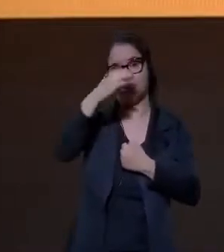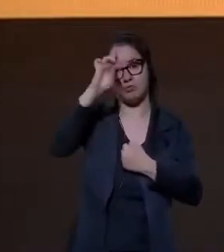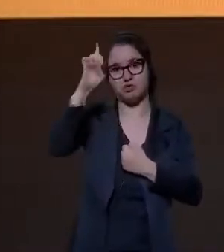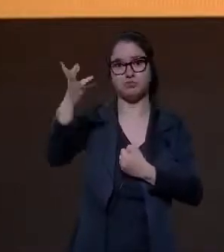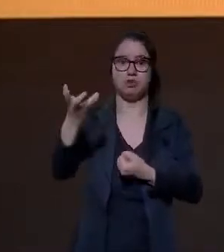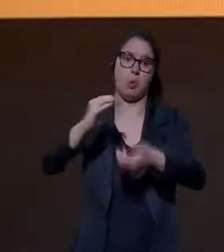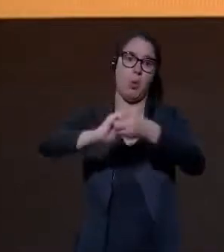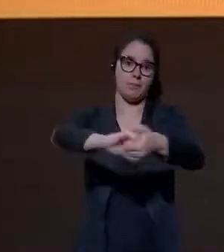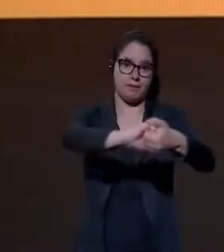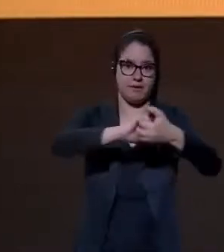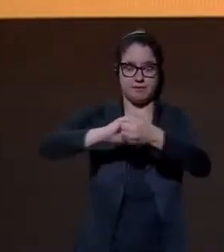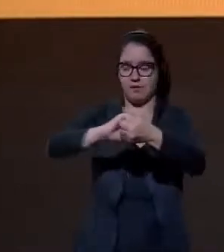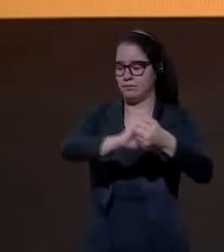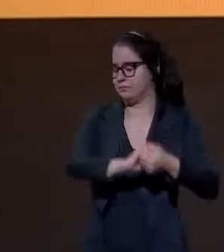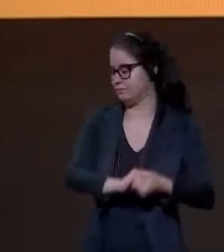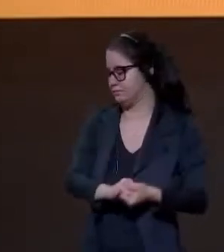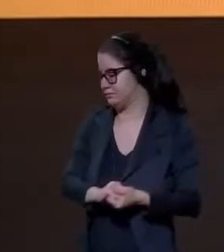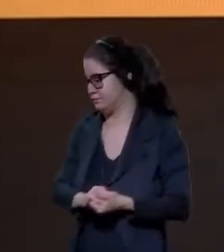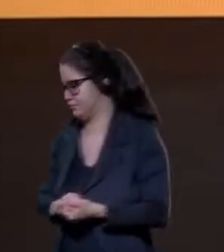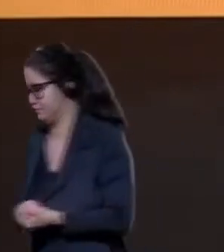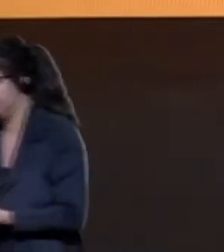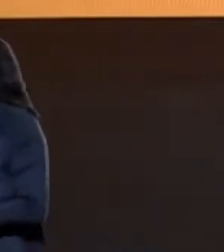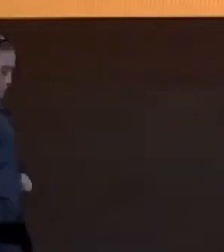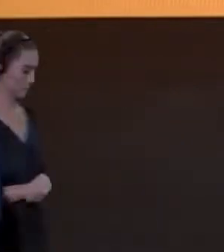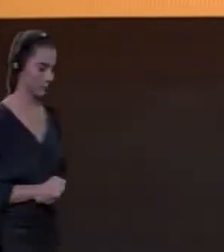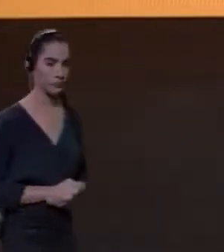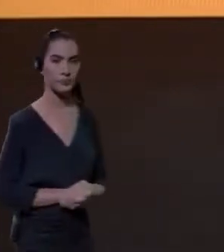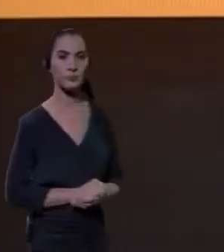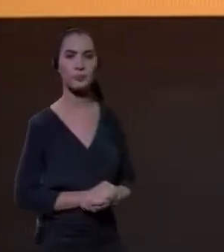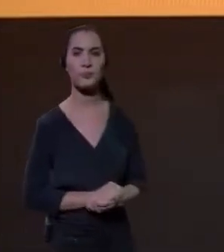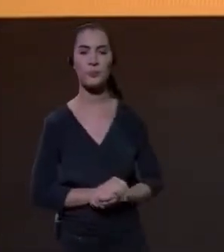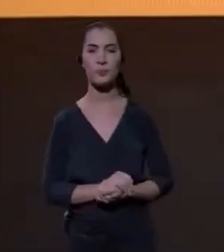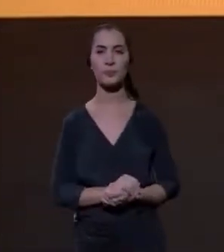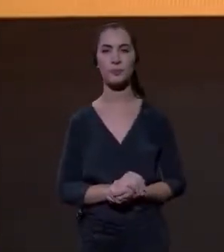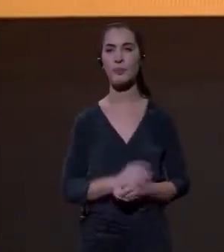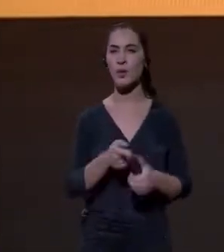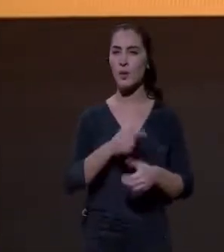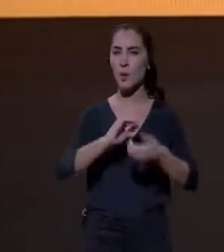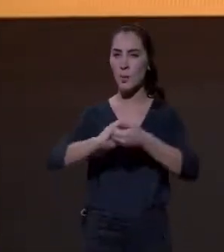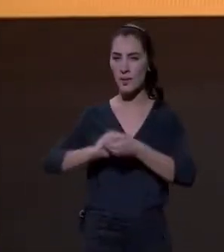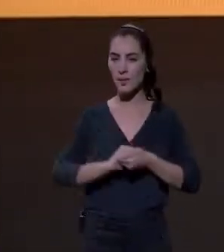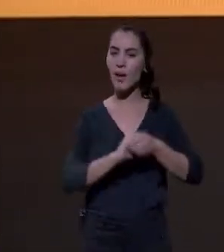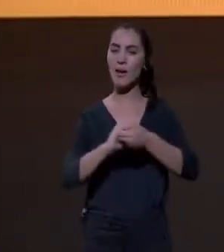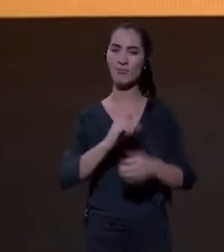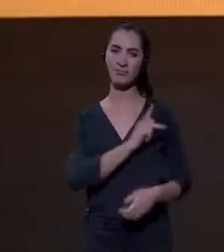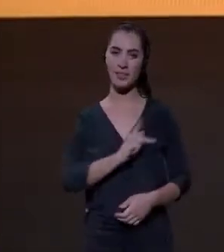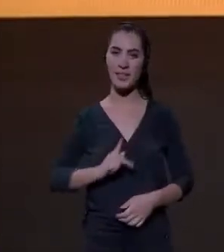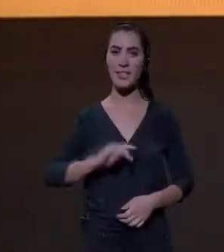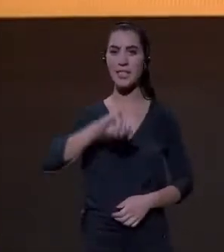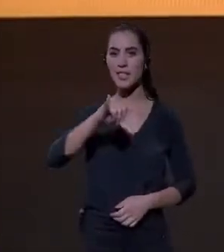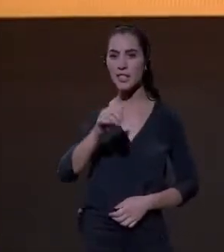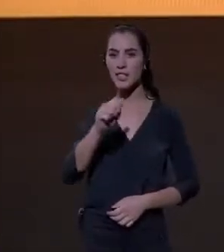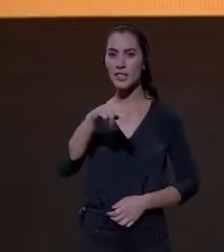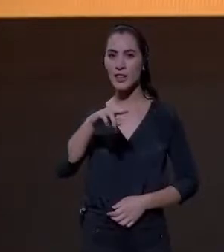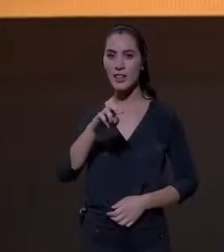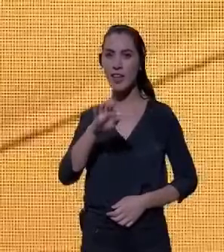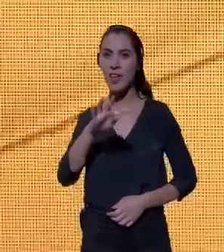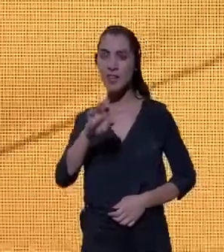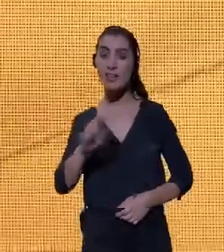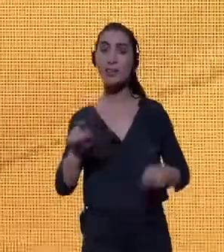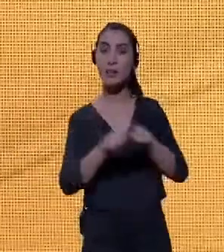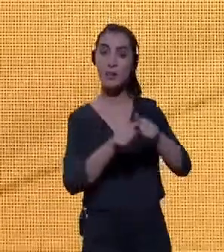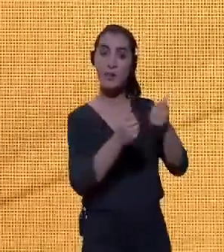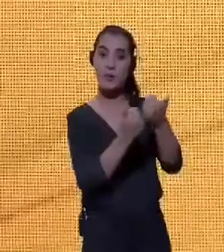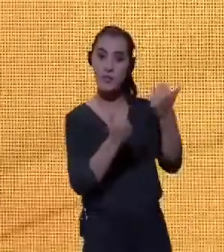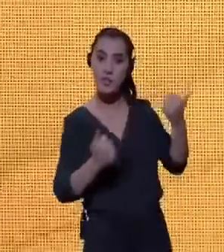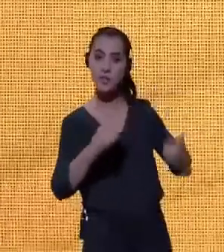cumprimentar meus colegas de mesa, nossa presidente Janete Lontra, Valdeci Tosi, nosso vice-presidente